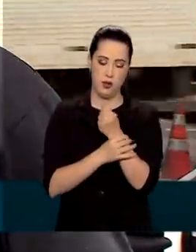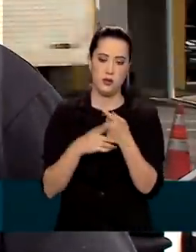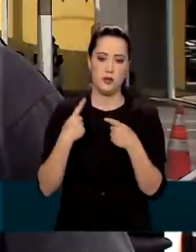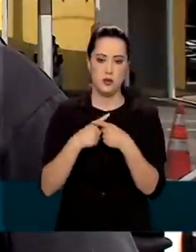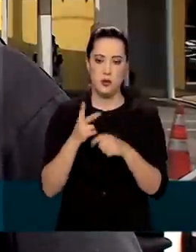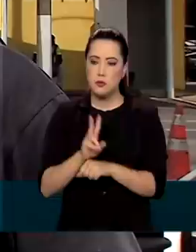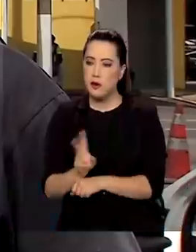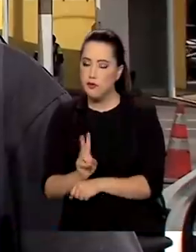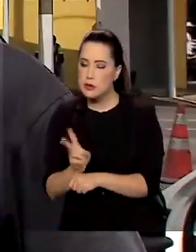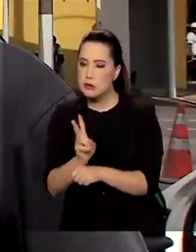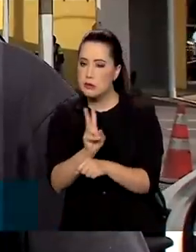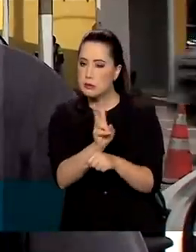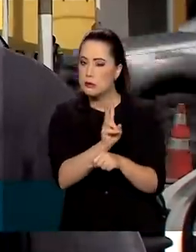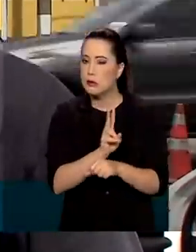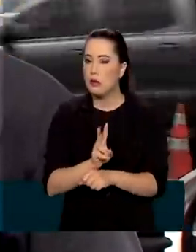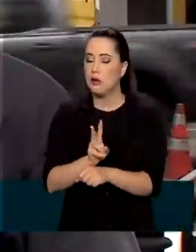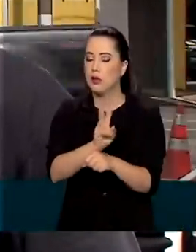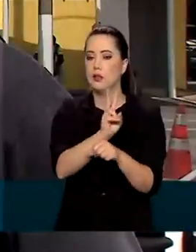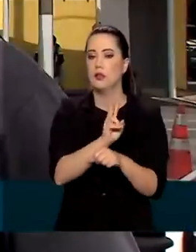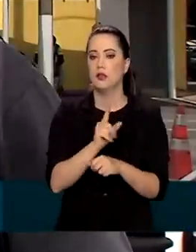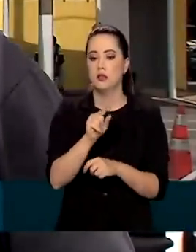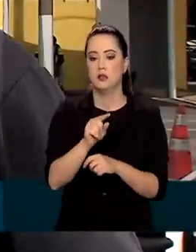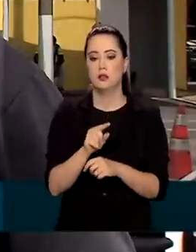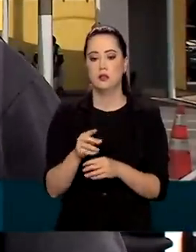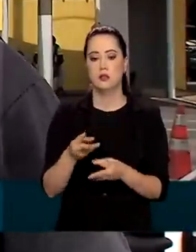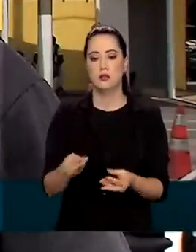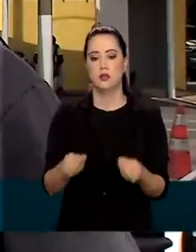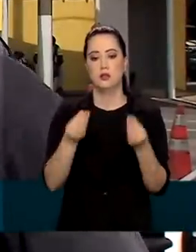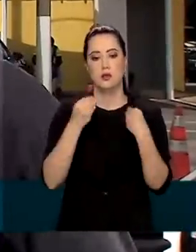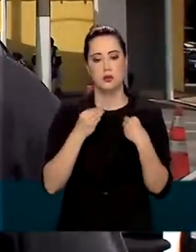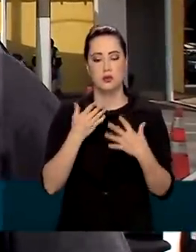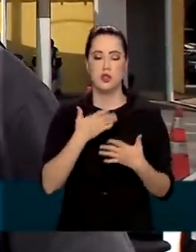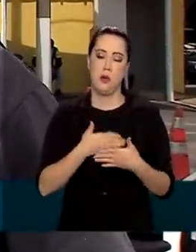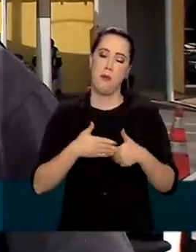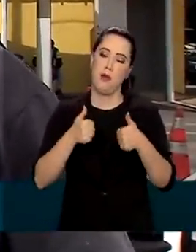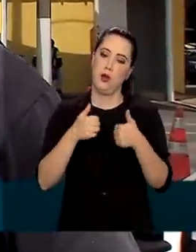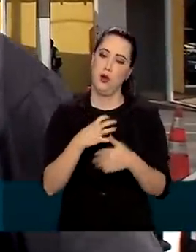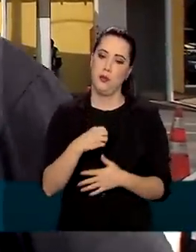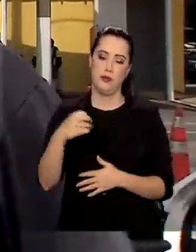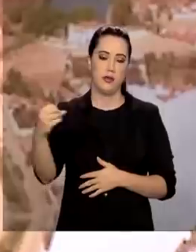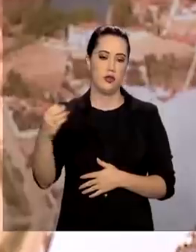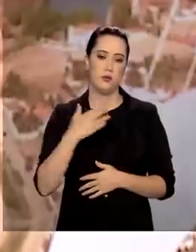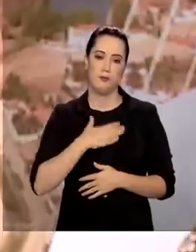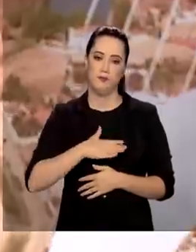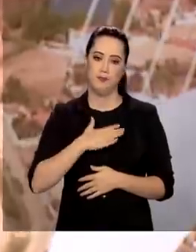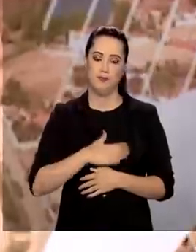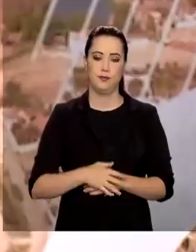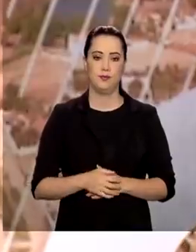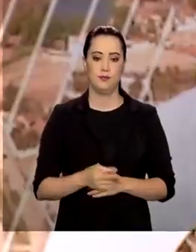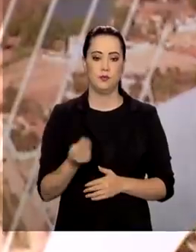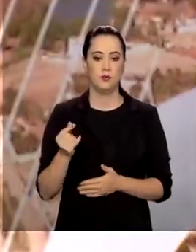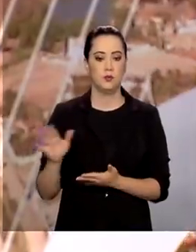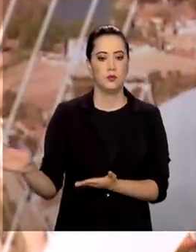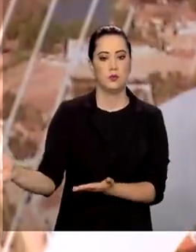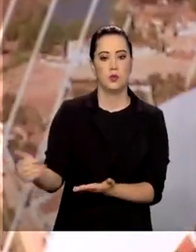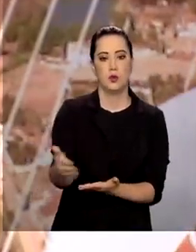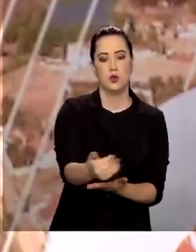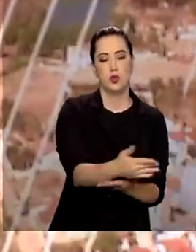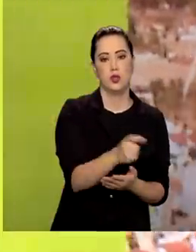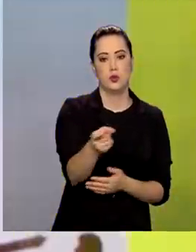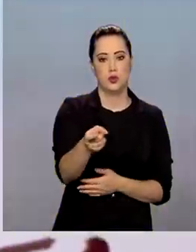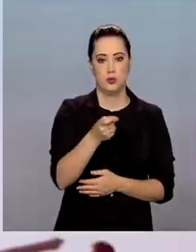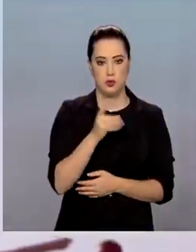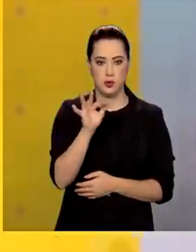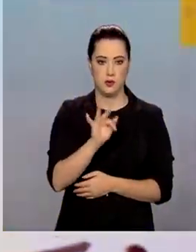fiscaliza, acho que nos deixa mais tranquilos para seguir viagem. A arrecadação de impostos